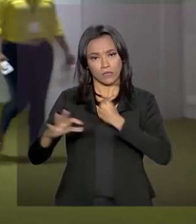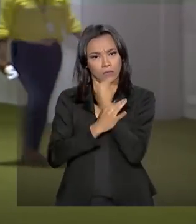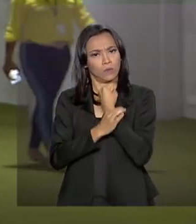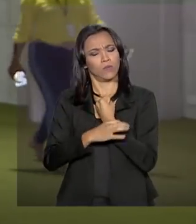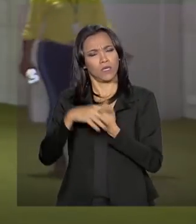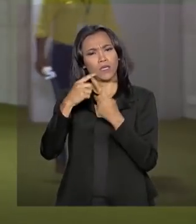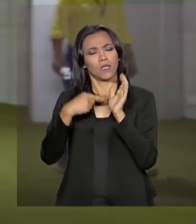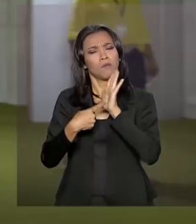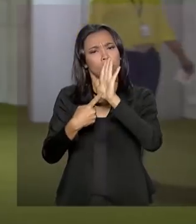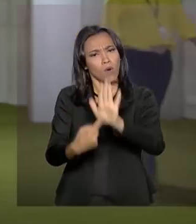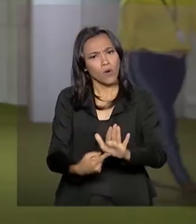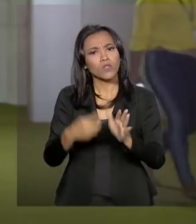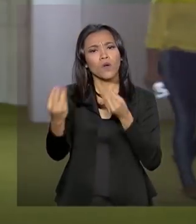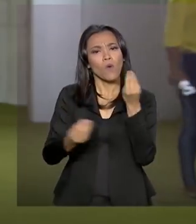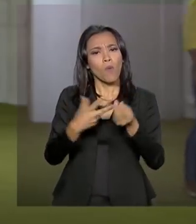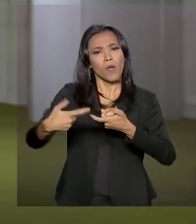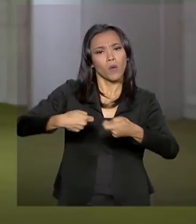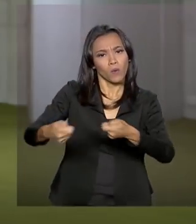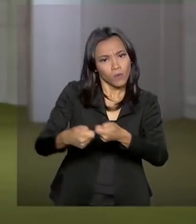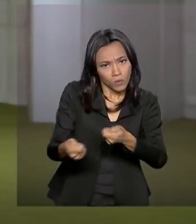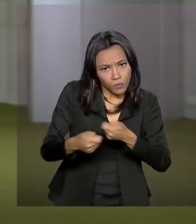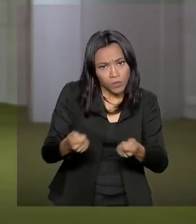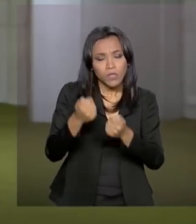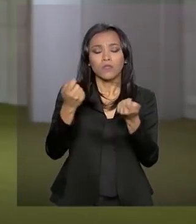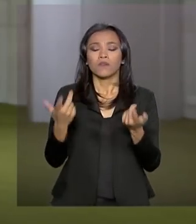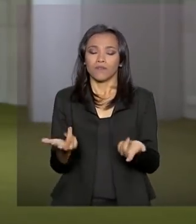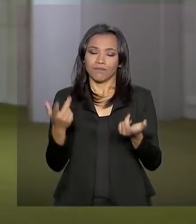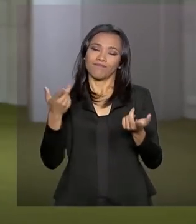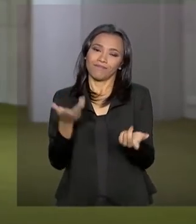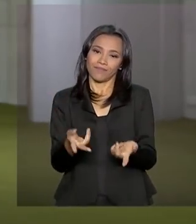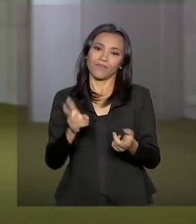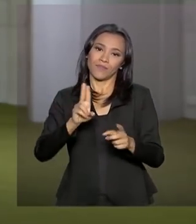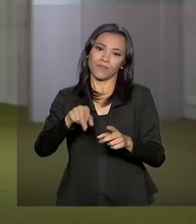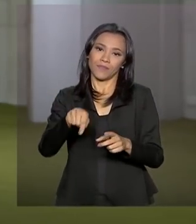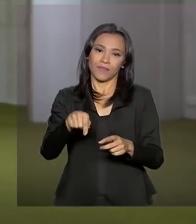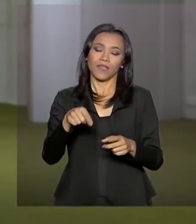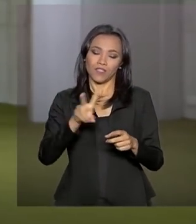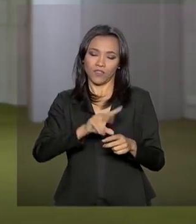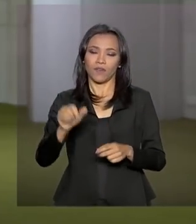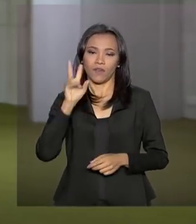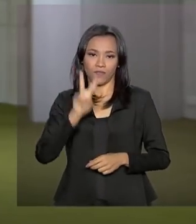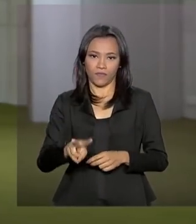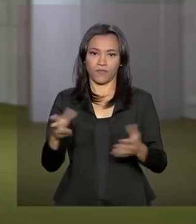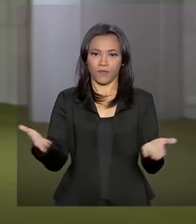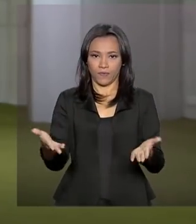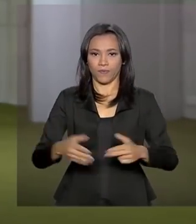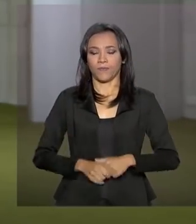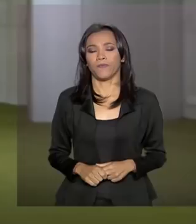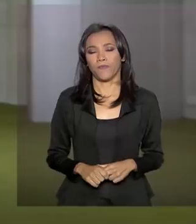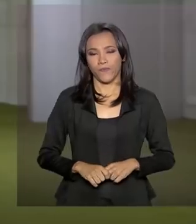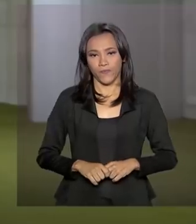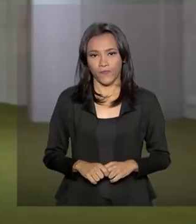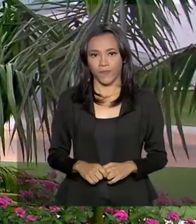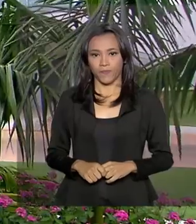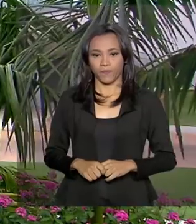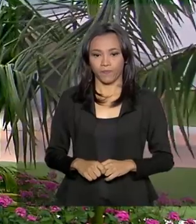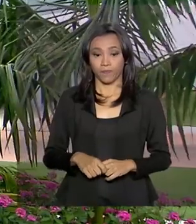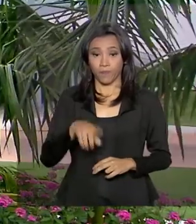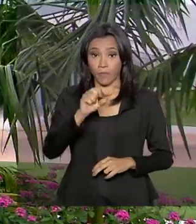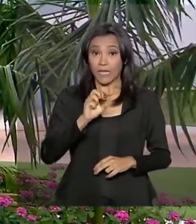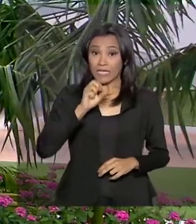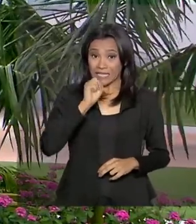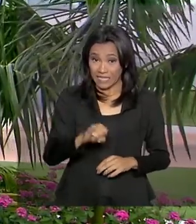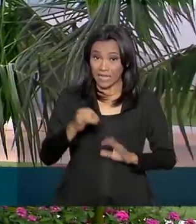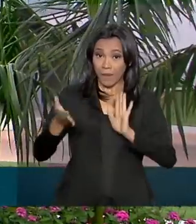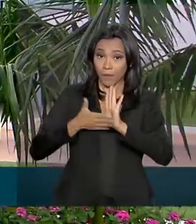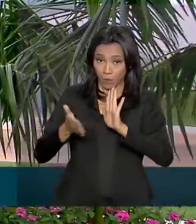financeiros da reforma da Previdência, assunto que a gente acompanha agora na reportagem de Gabriela Noronha. Se a proposta